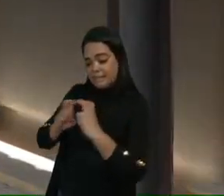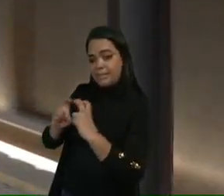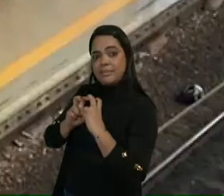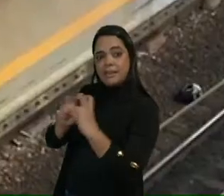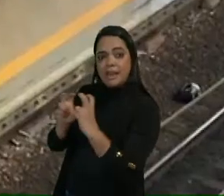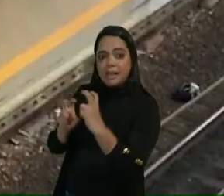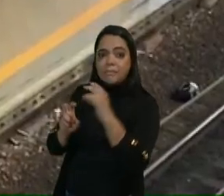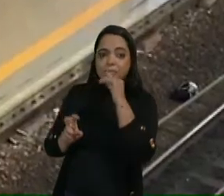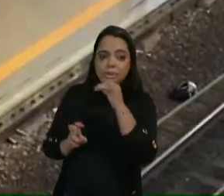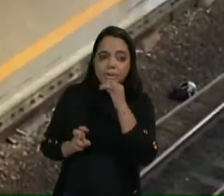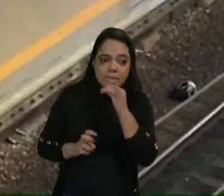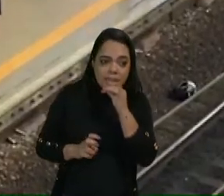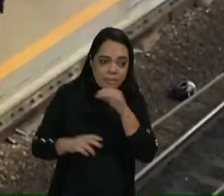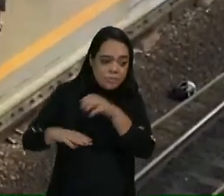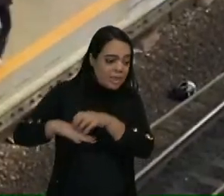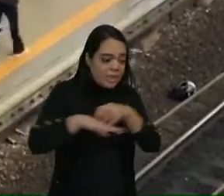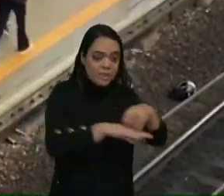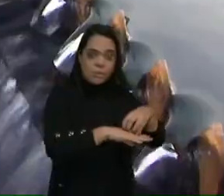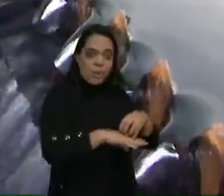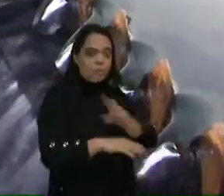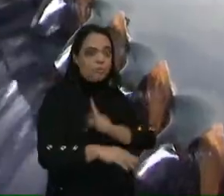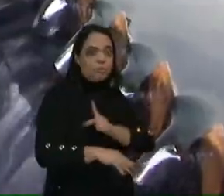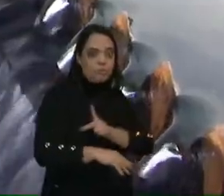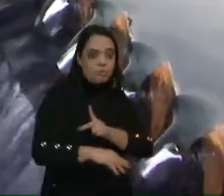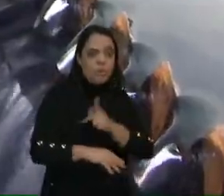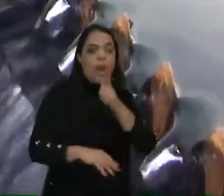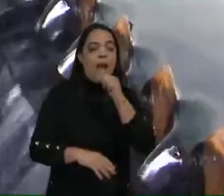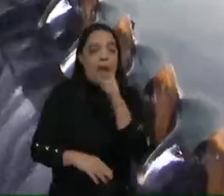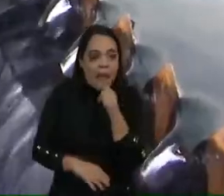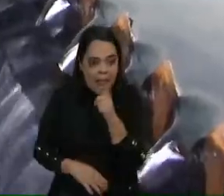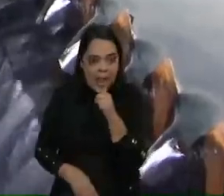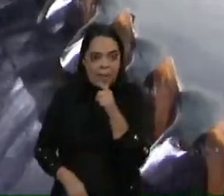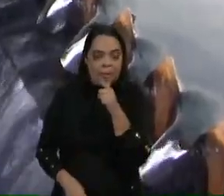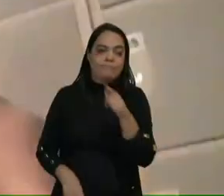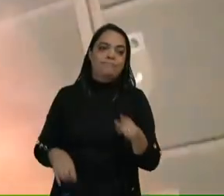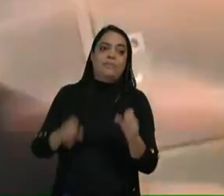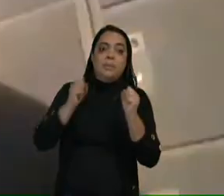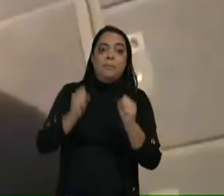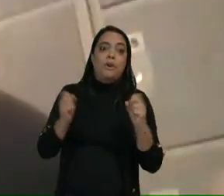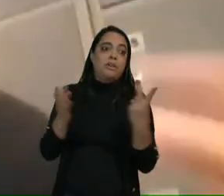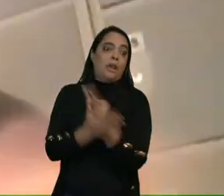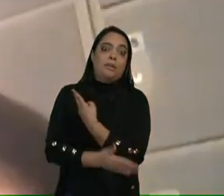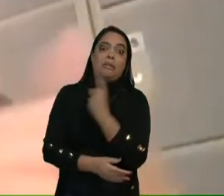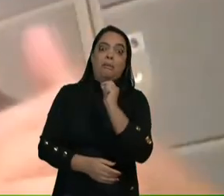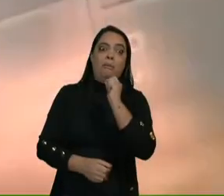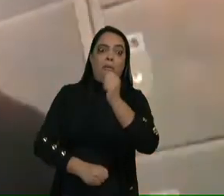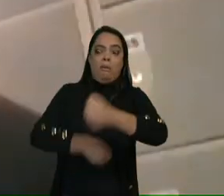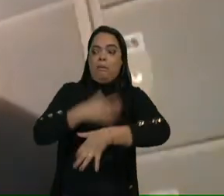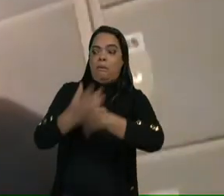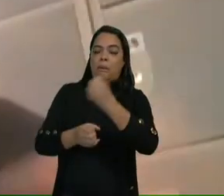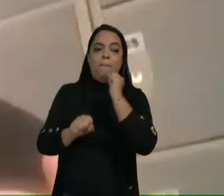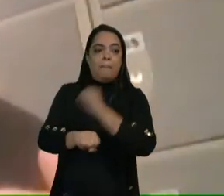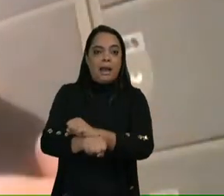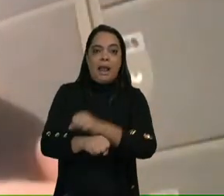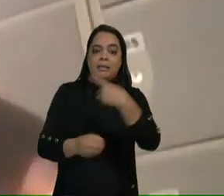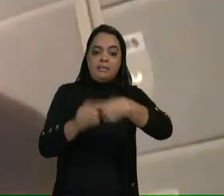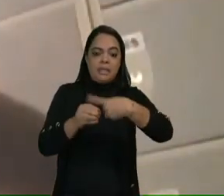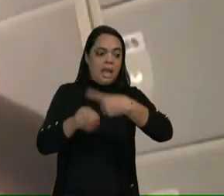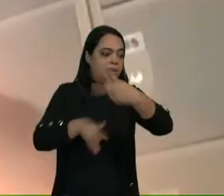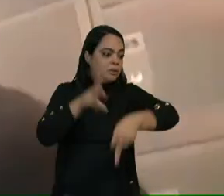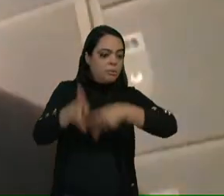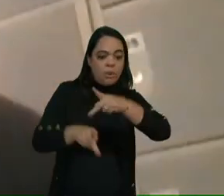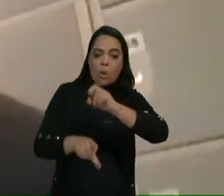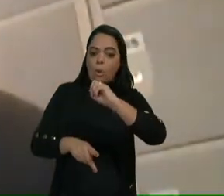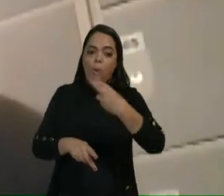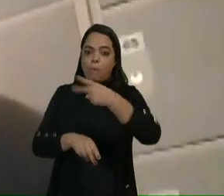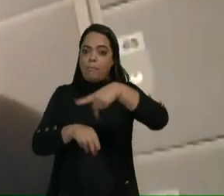essenciais de transporte público, serviços de abastecimento de água. E isso pode causar uma catástrofe, ou seja, pode parar uma cidade, uma população ou